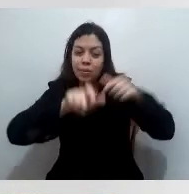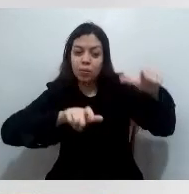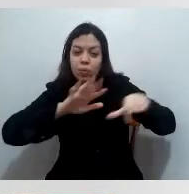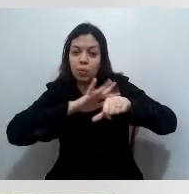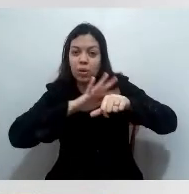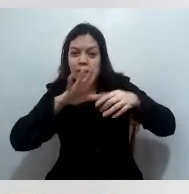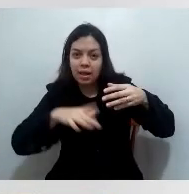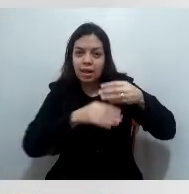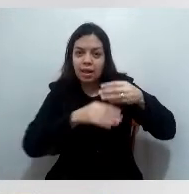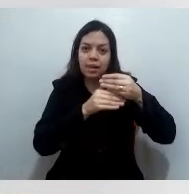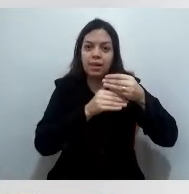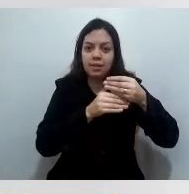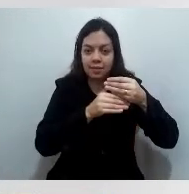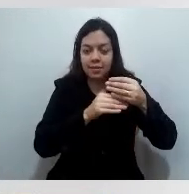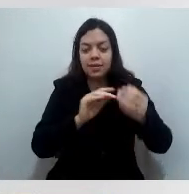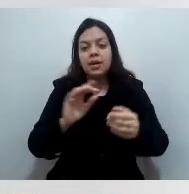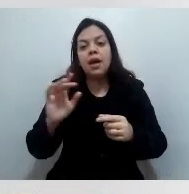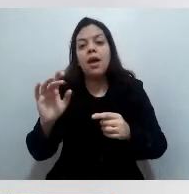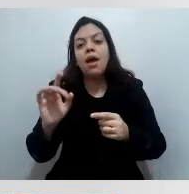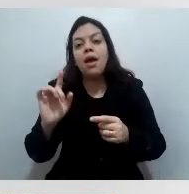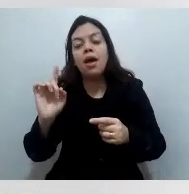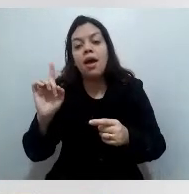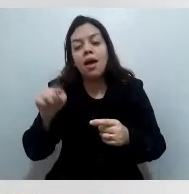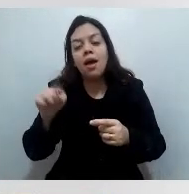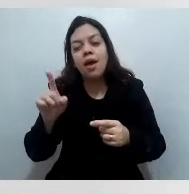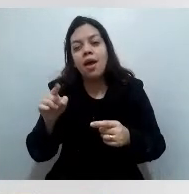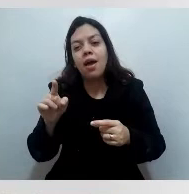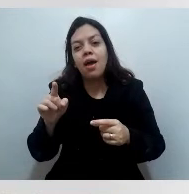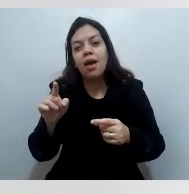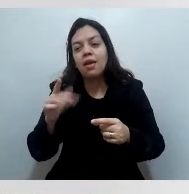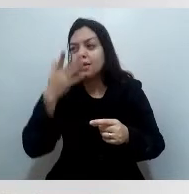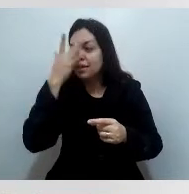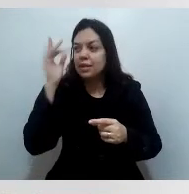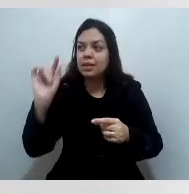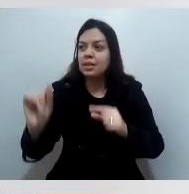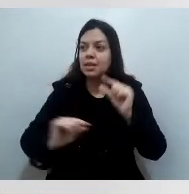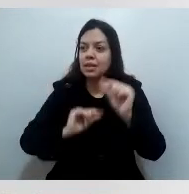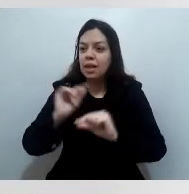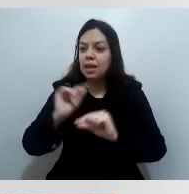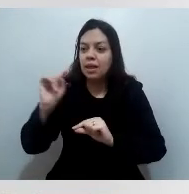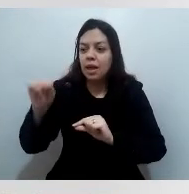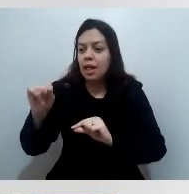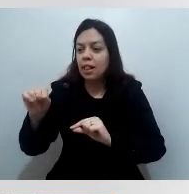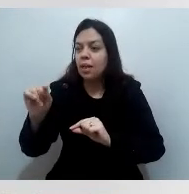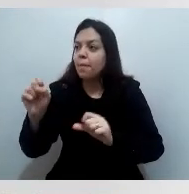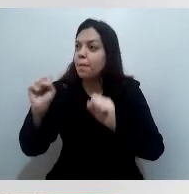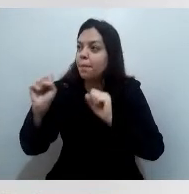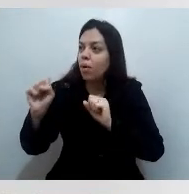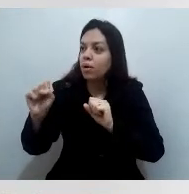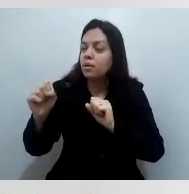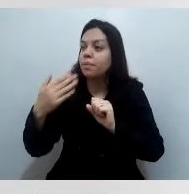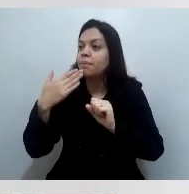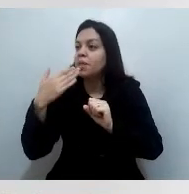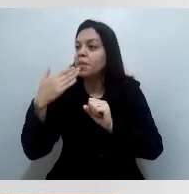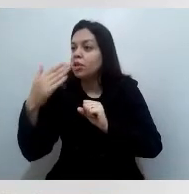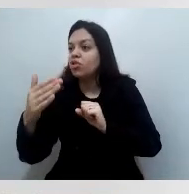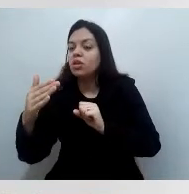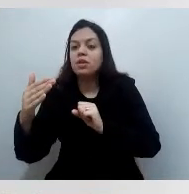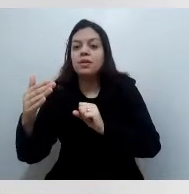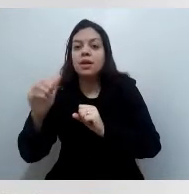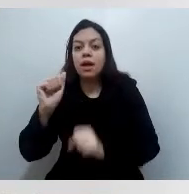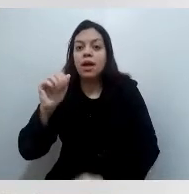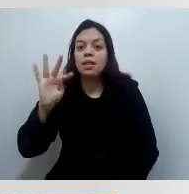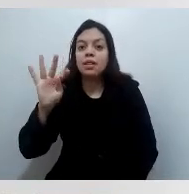vacinação. A quem ela recorre para ter esse atestado? E que tipo de